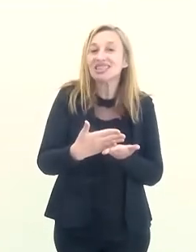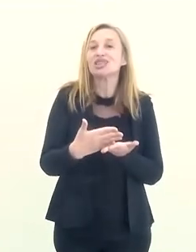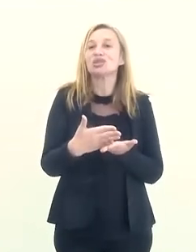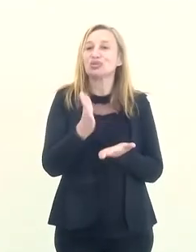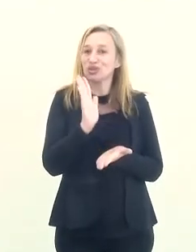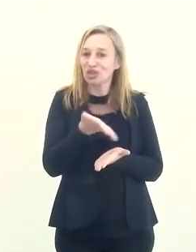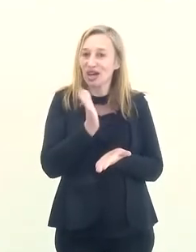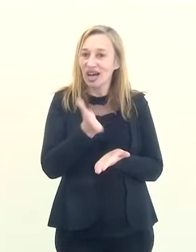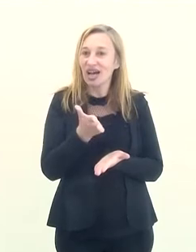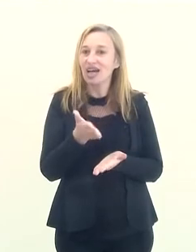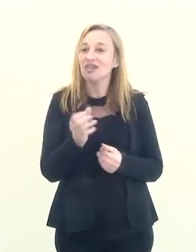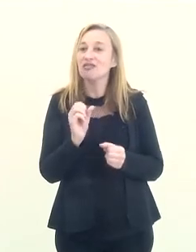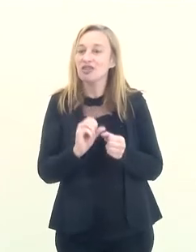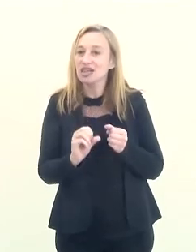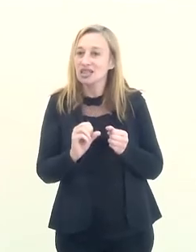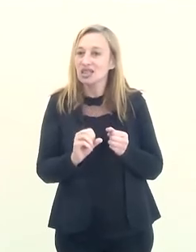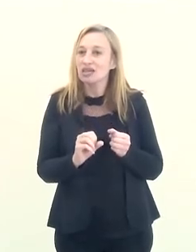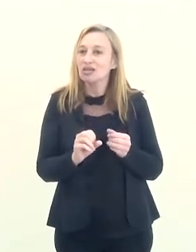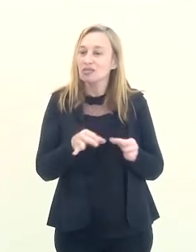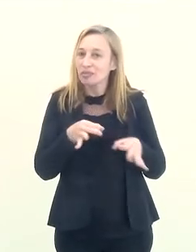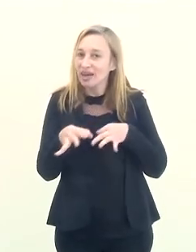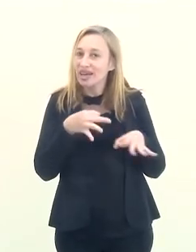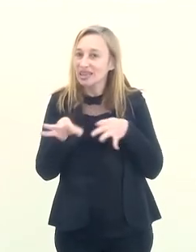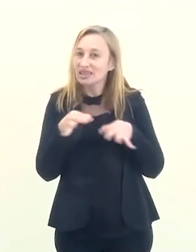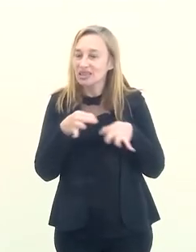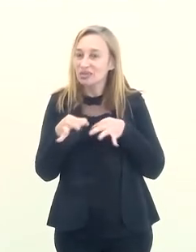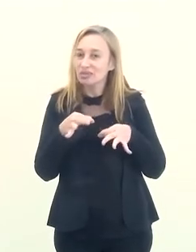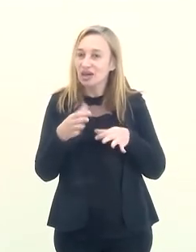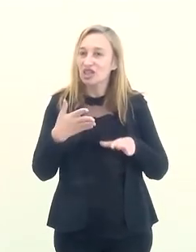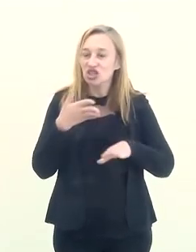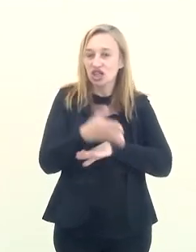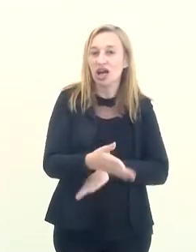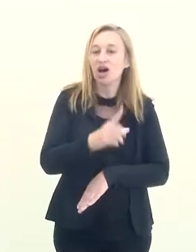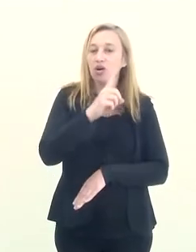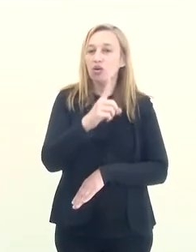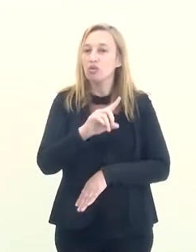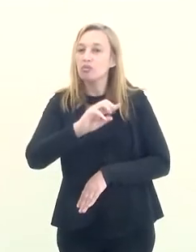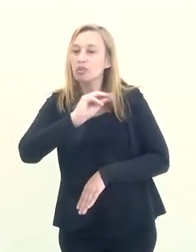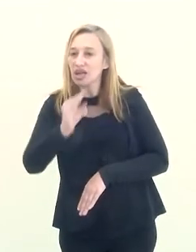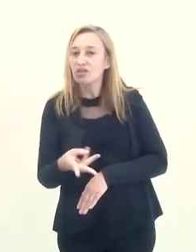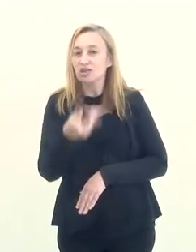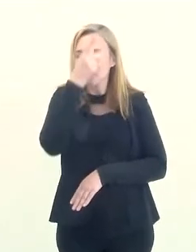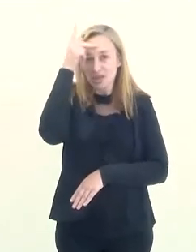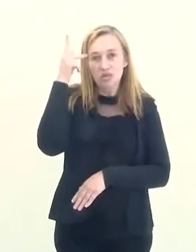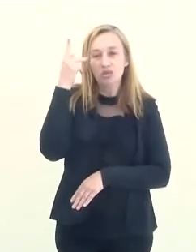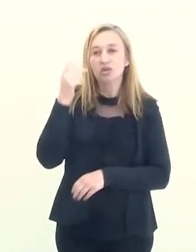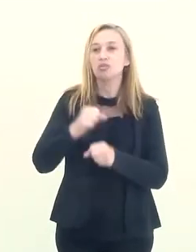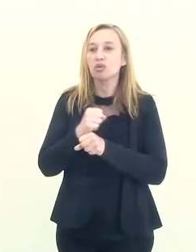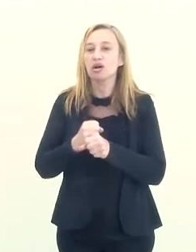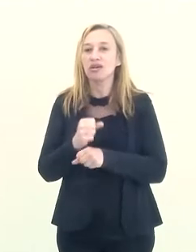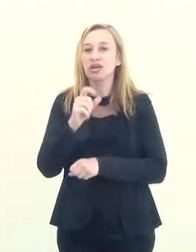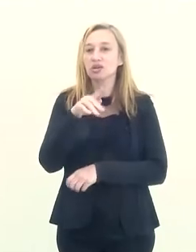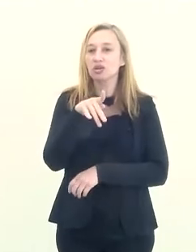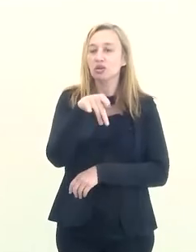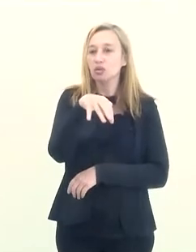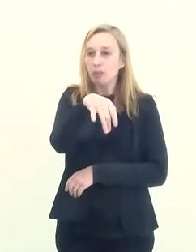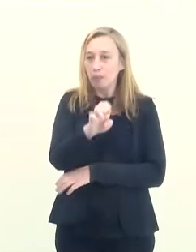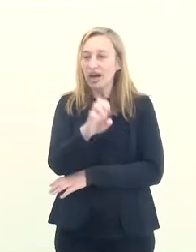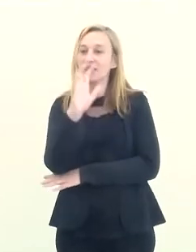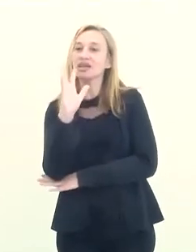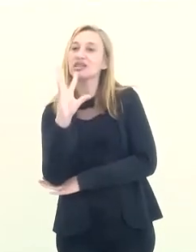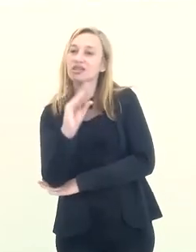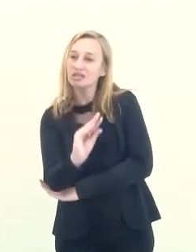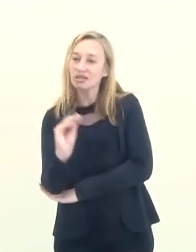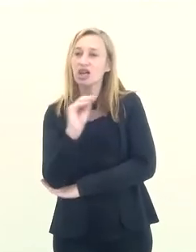uma programação para atingir um milhão de pessoas por ano ali no Parque dos Dinossauros. E quando se pensa justamente